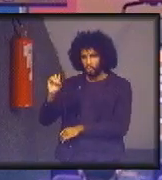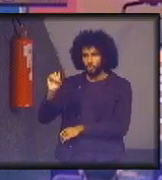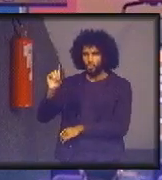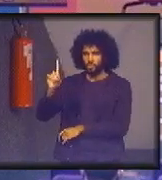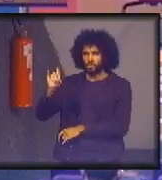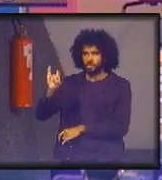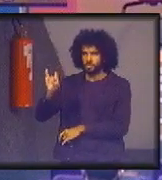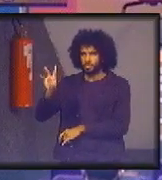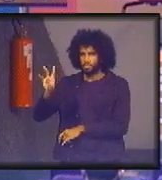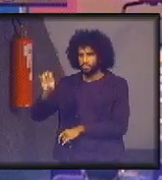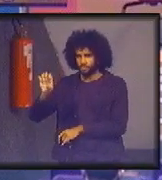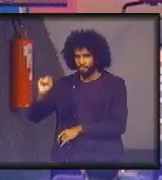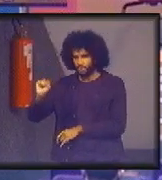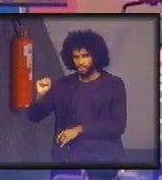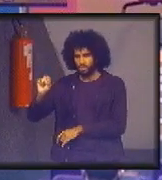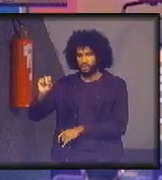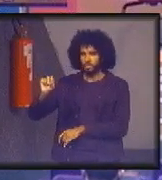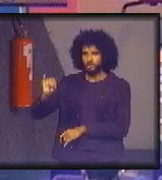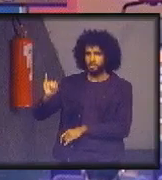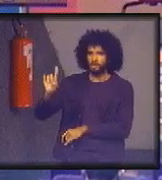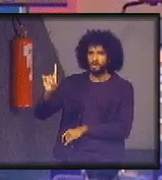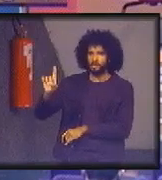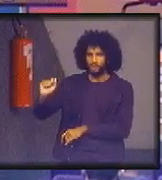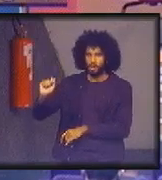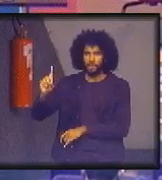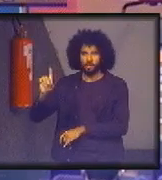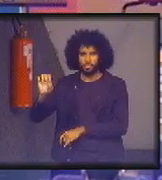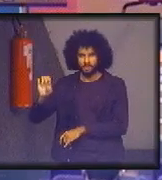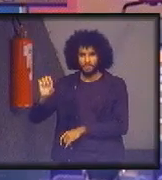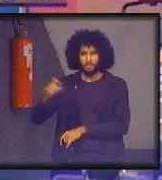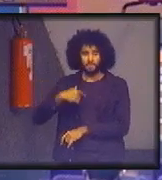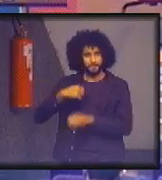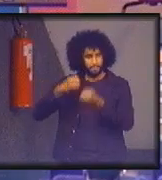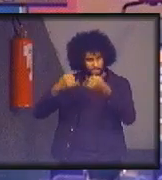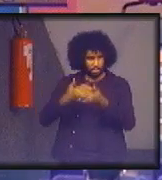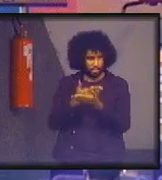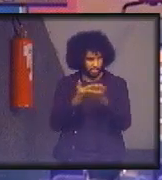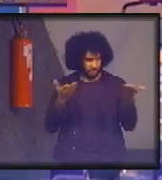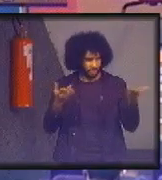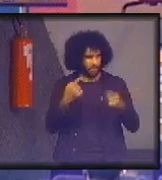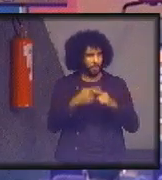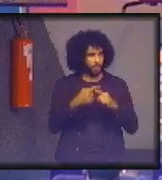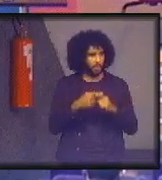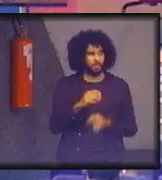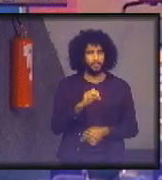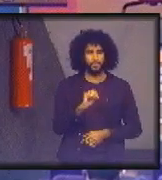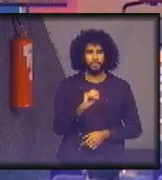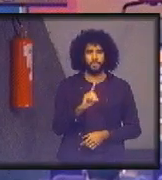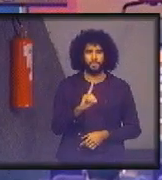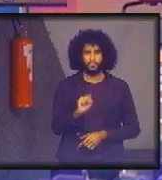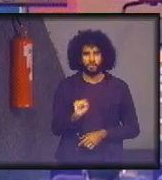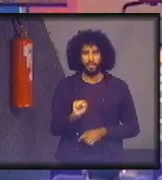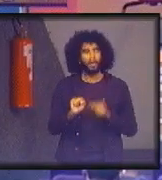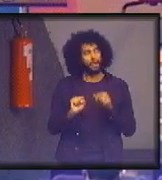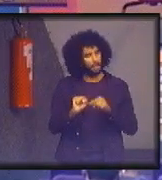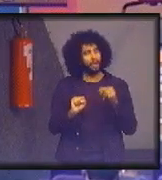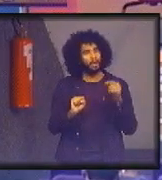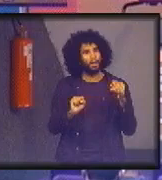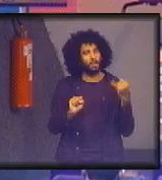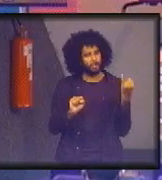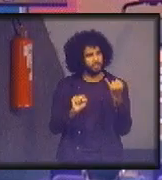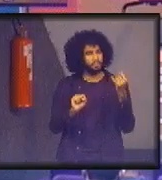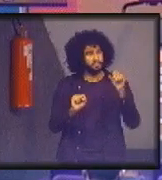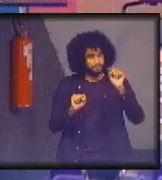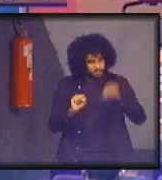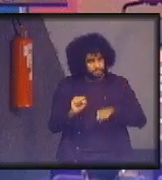e eu estou colocando isso para vocês para dizer que o ODS é importante, inclusive porque ele